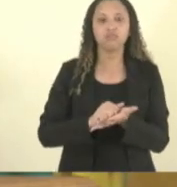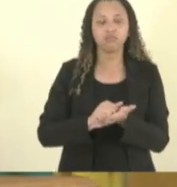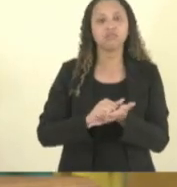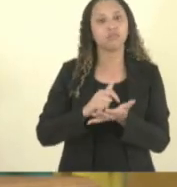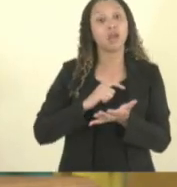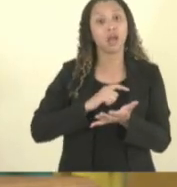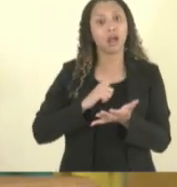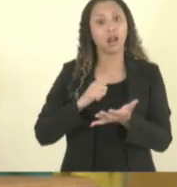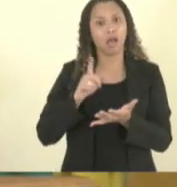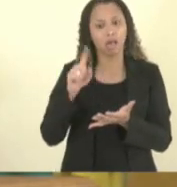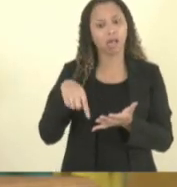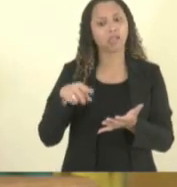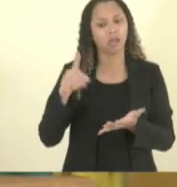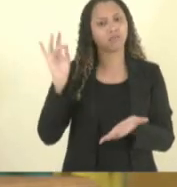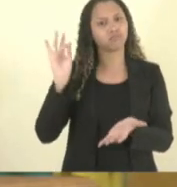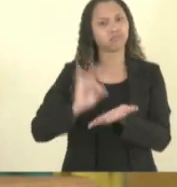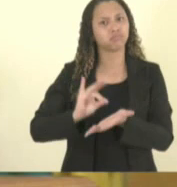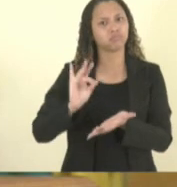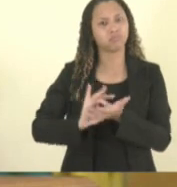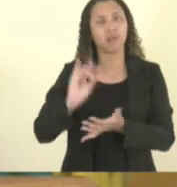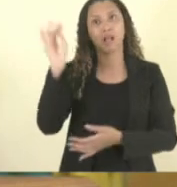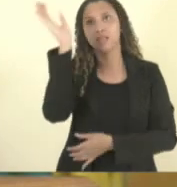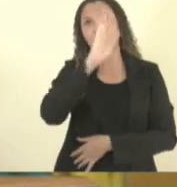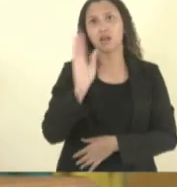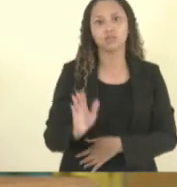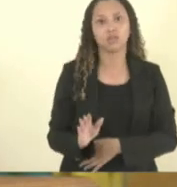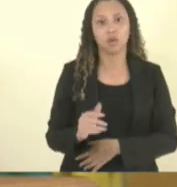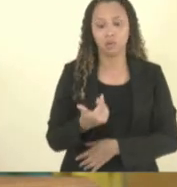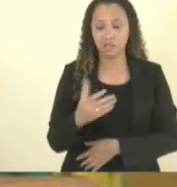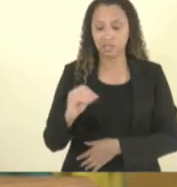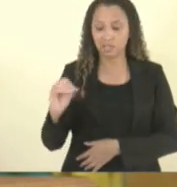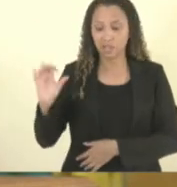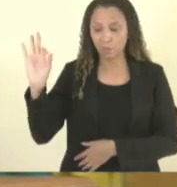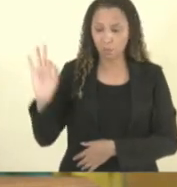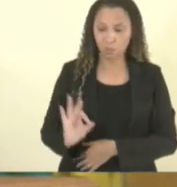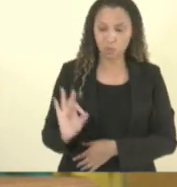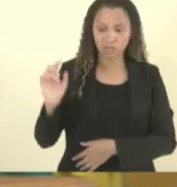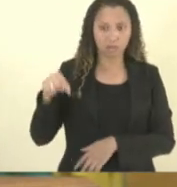nacional 100% de matrícula está nas nossas redes